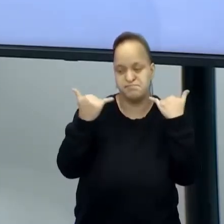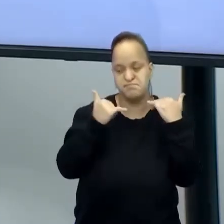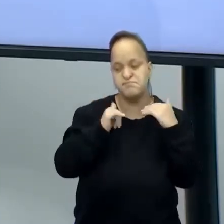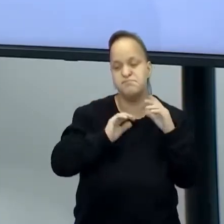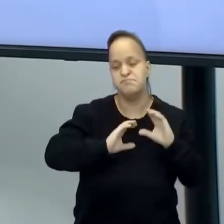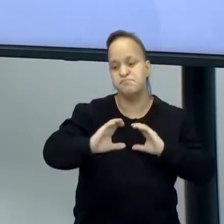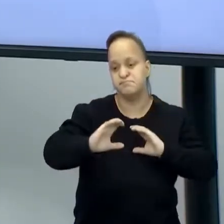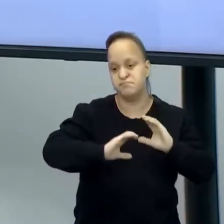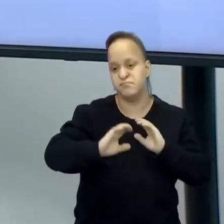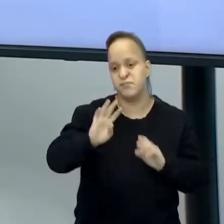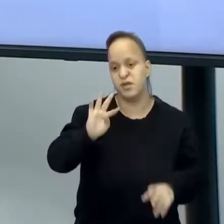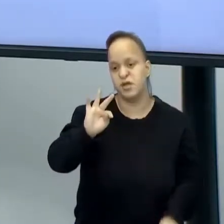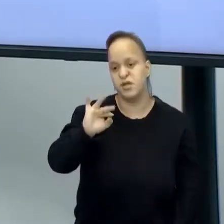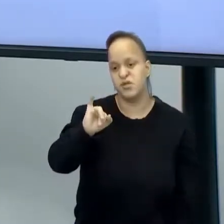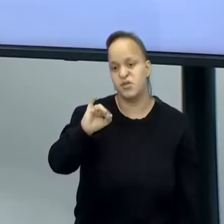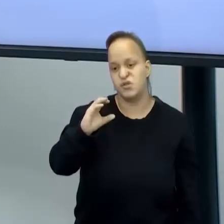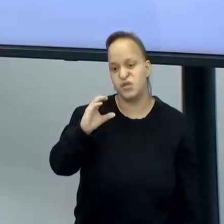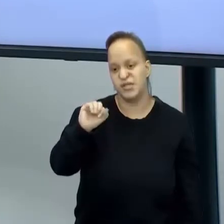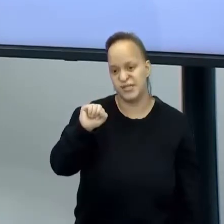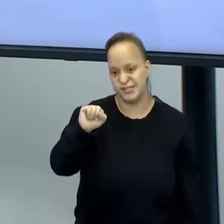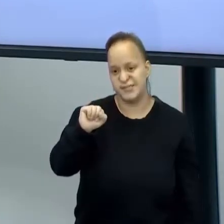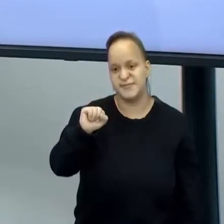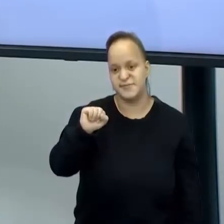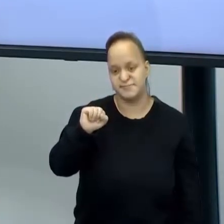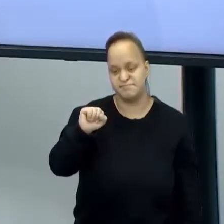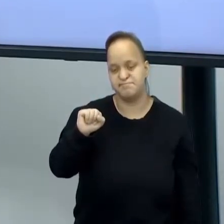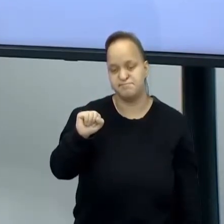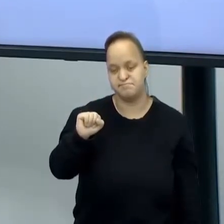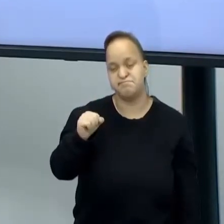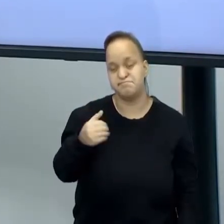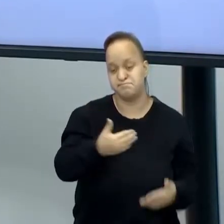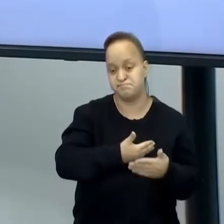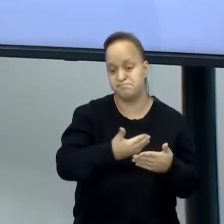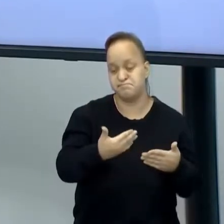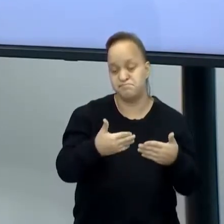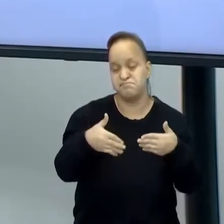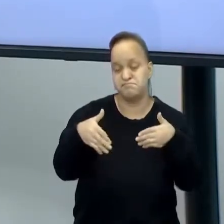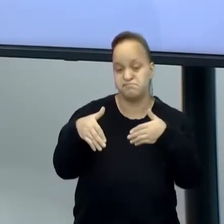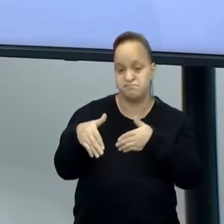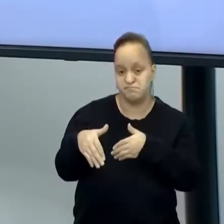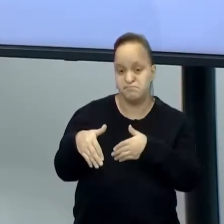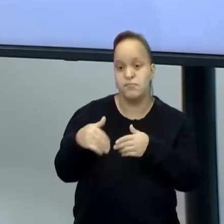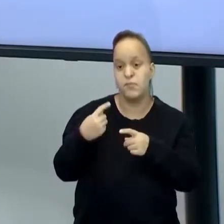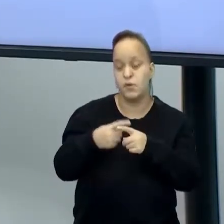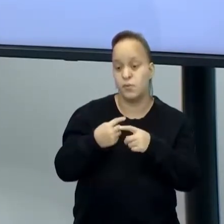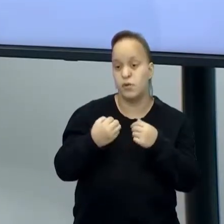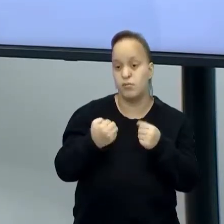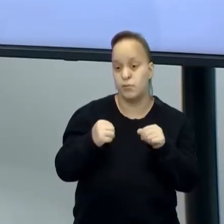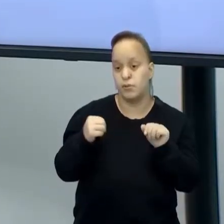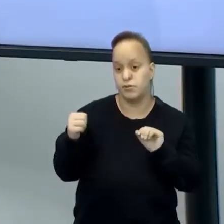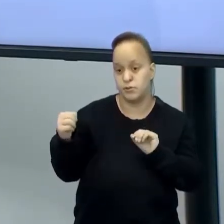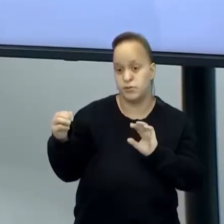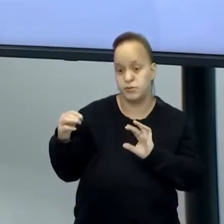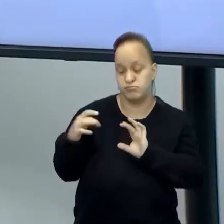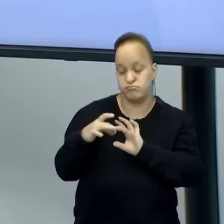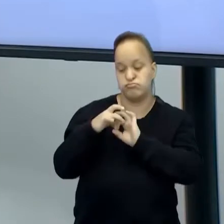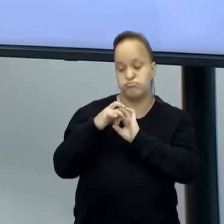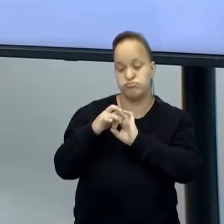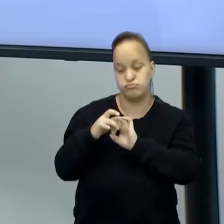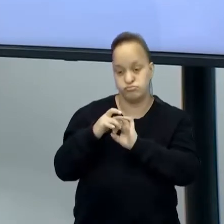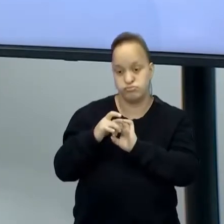Então, nós vamos trabalhar, porque a gente precisa estar inteirado do que a gente pode